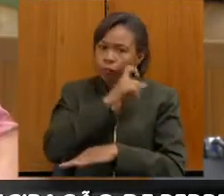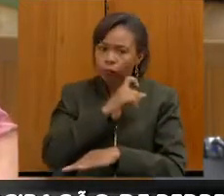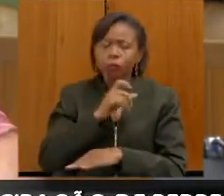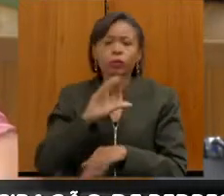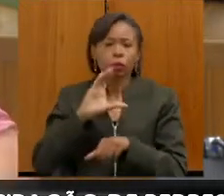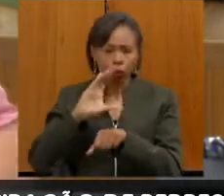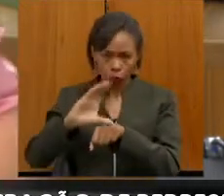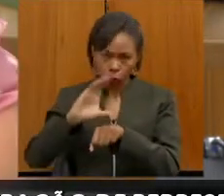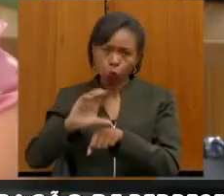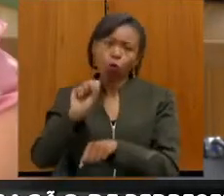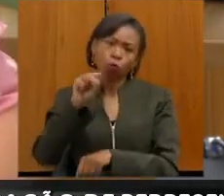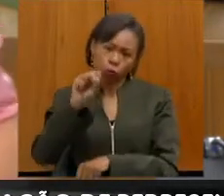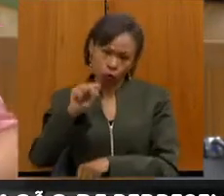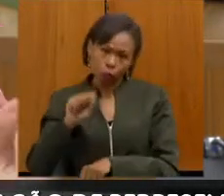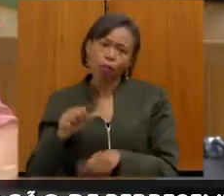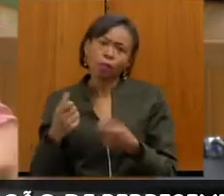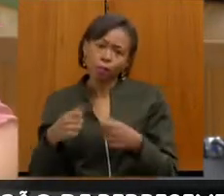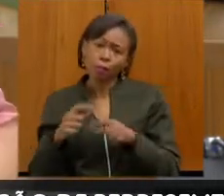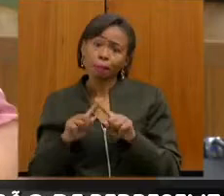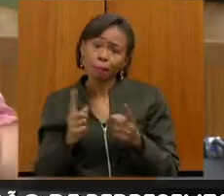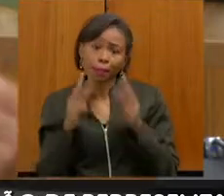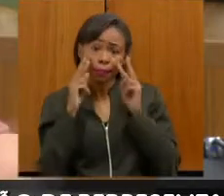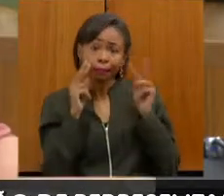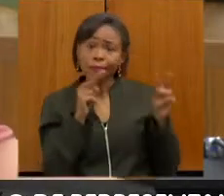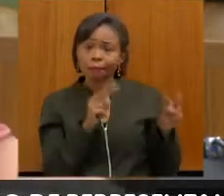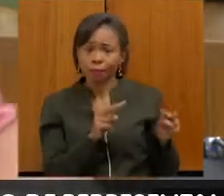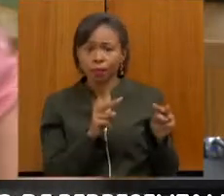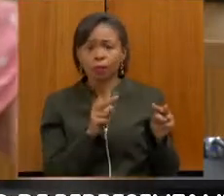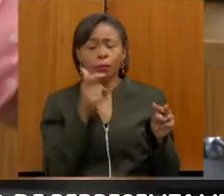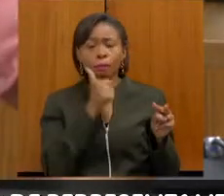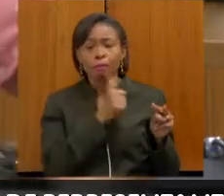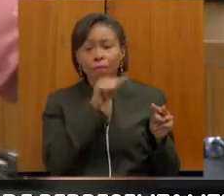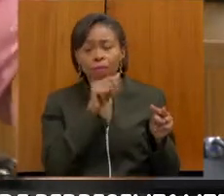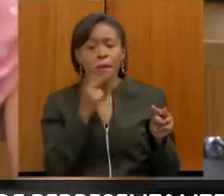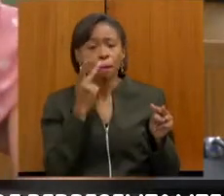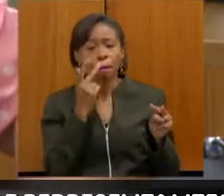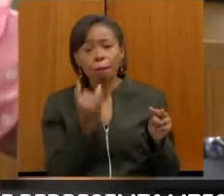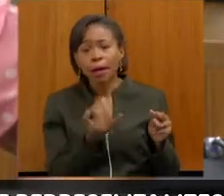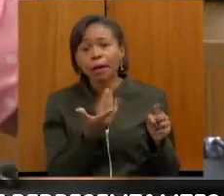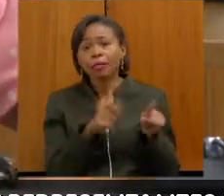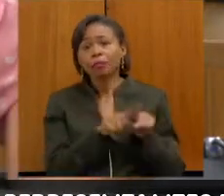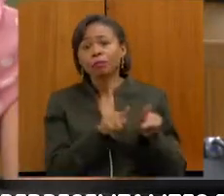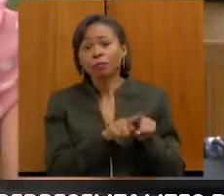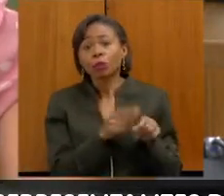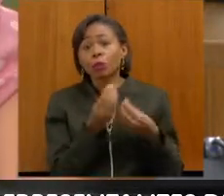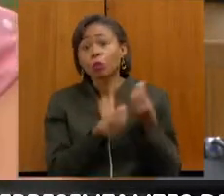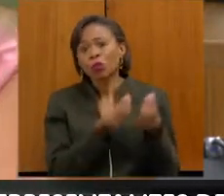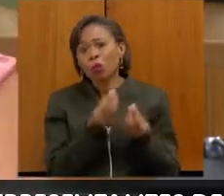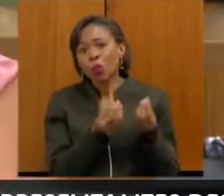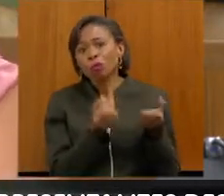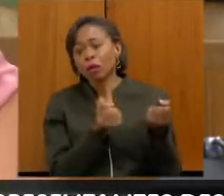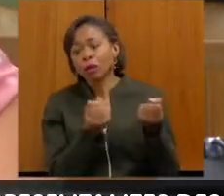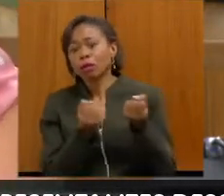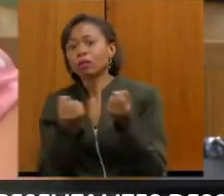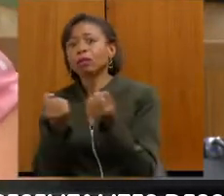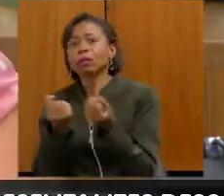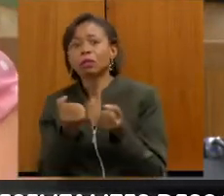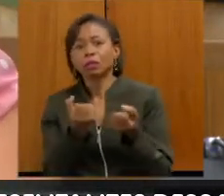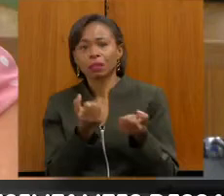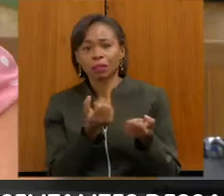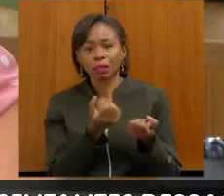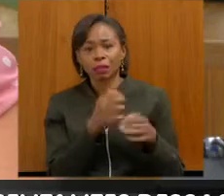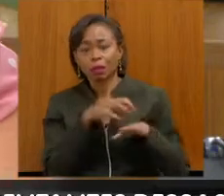fazer, mas tem que olhar ao lado dos pais, das pessoas e da locomoção para eles irem para esses cursos.